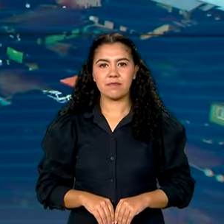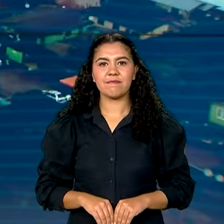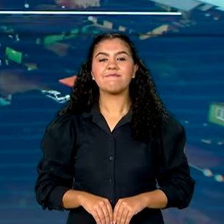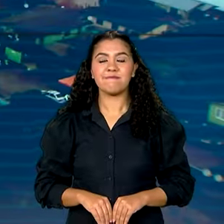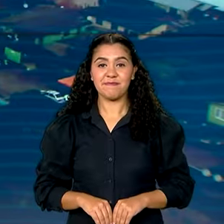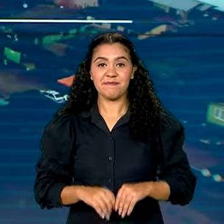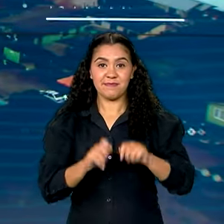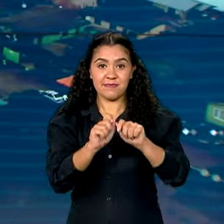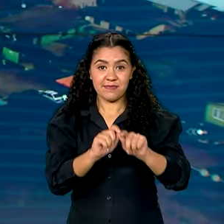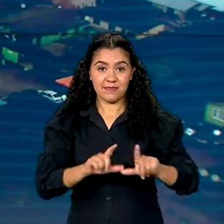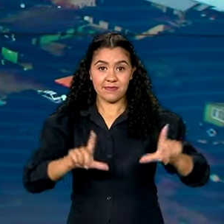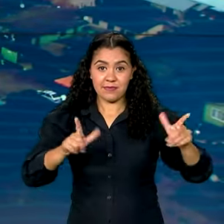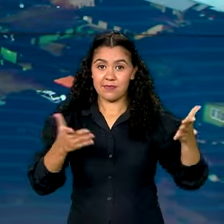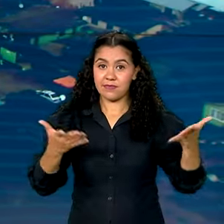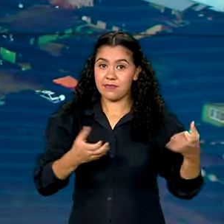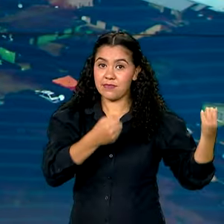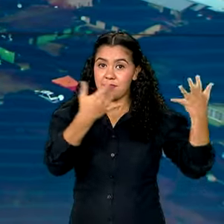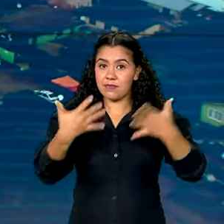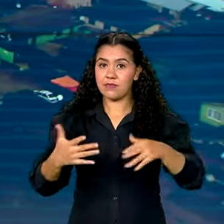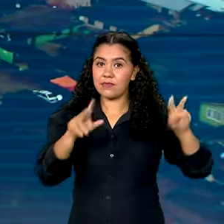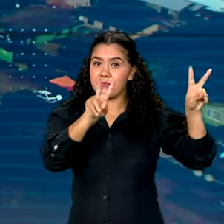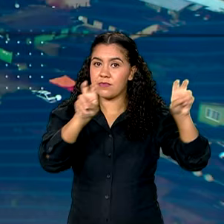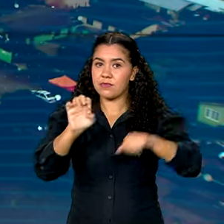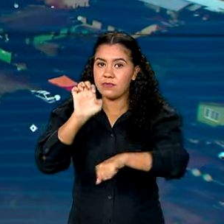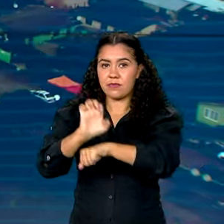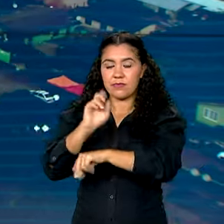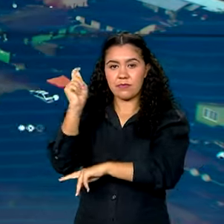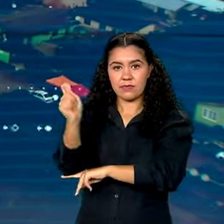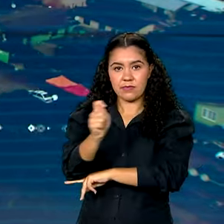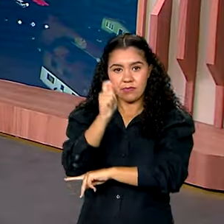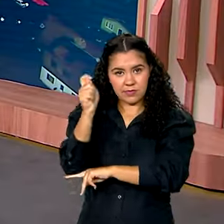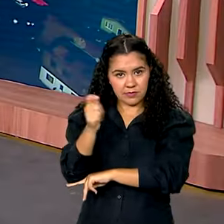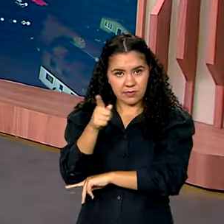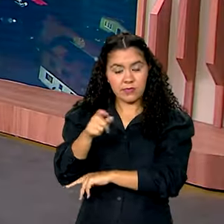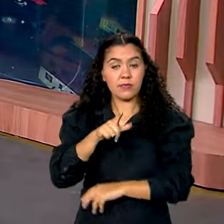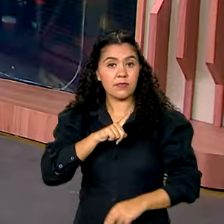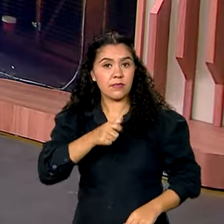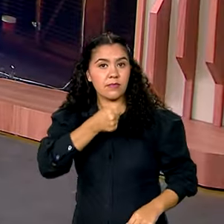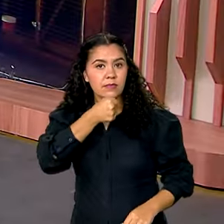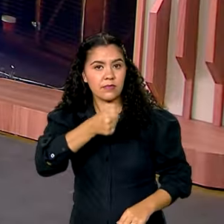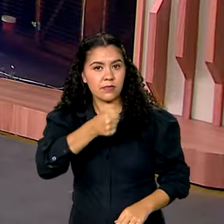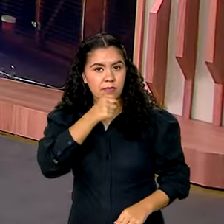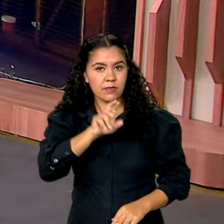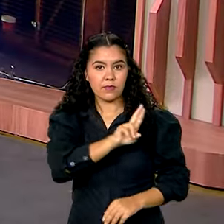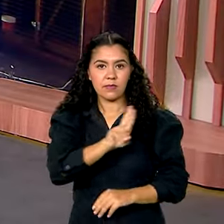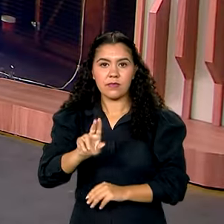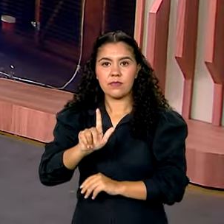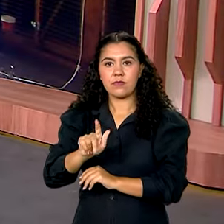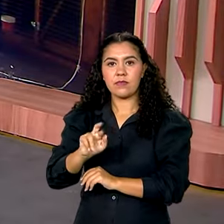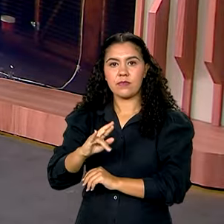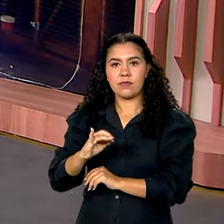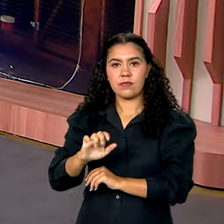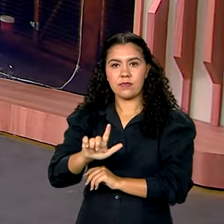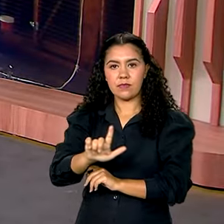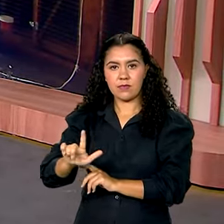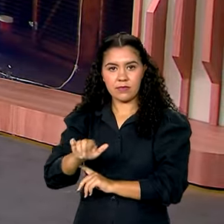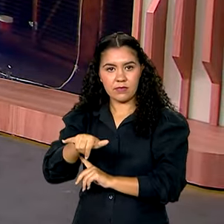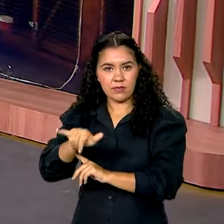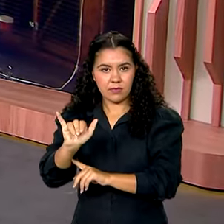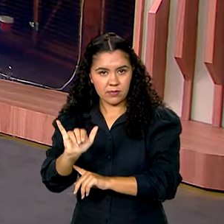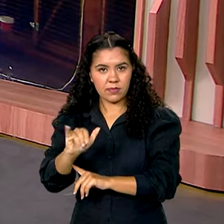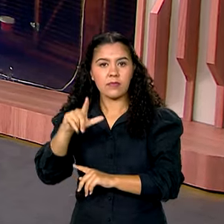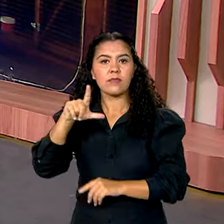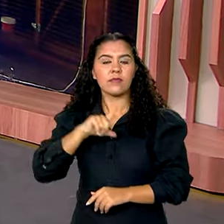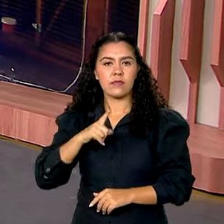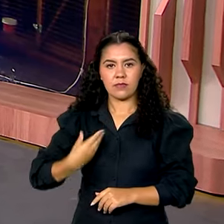Estamos de volta e vamos agora falar do Rio Grande do Sul. A repórter Graciele Bittencourt acompanha as ações